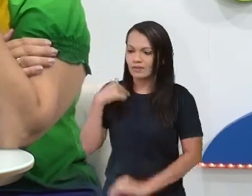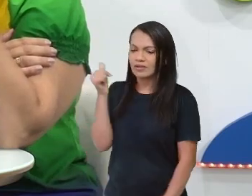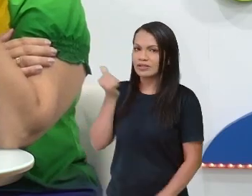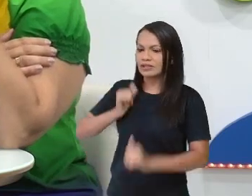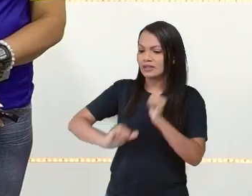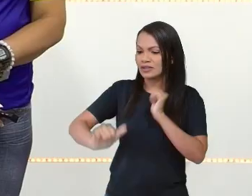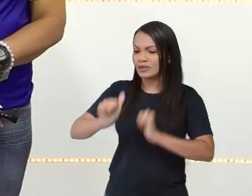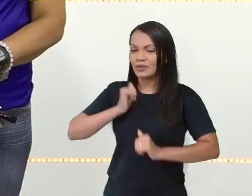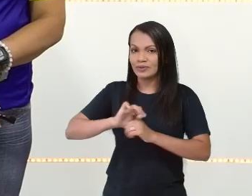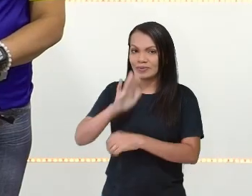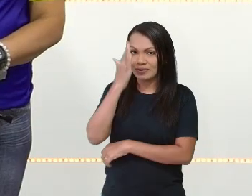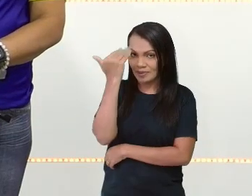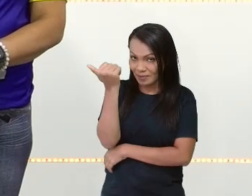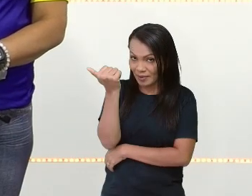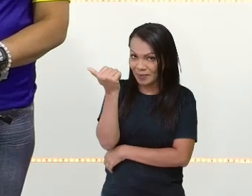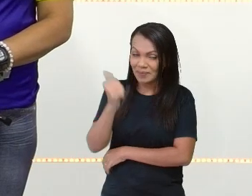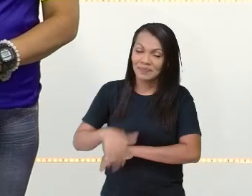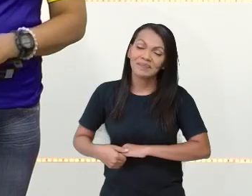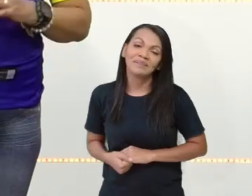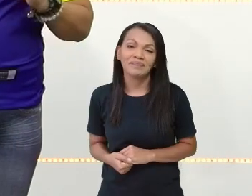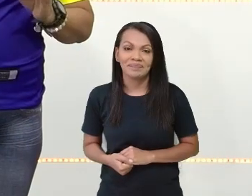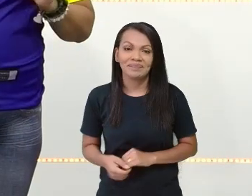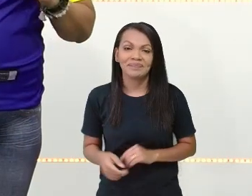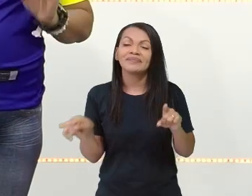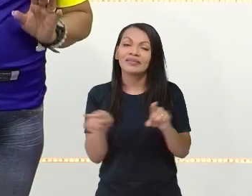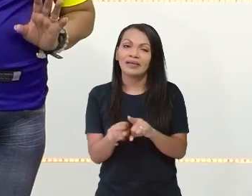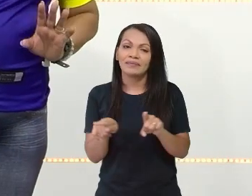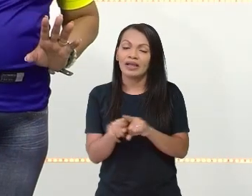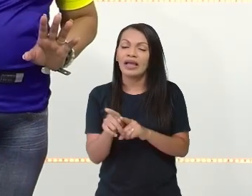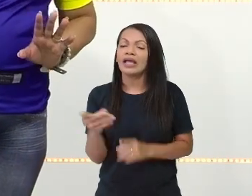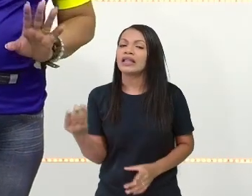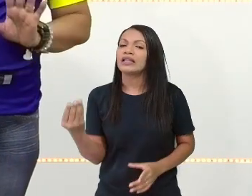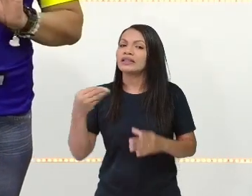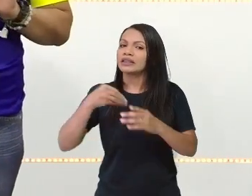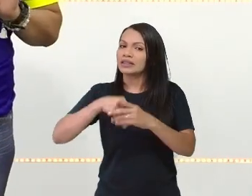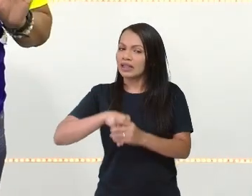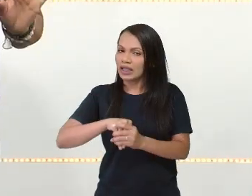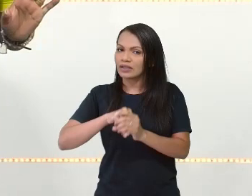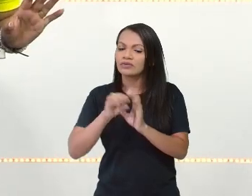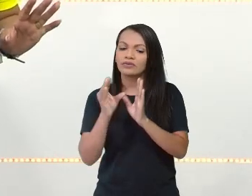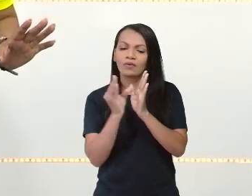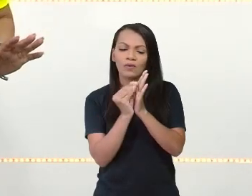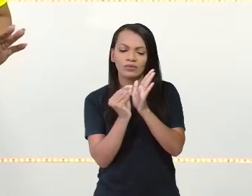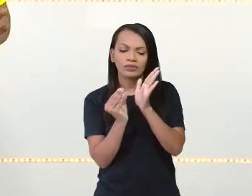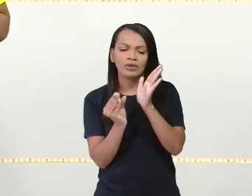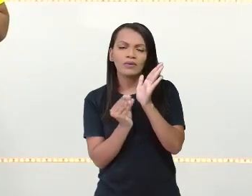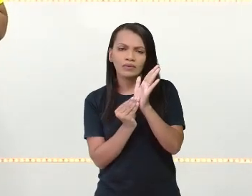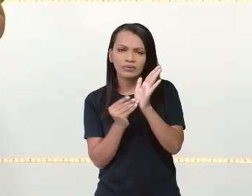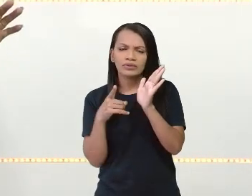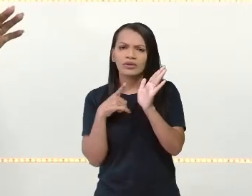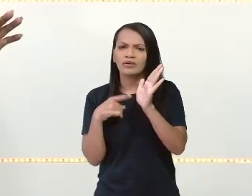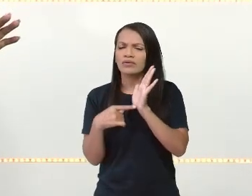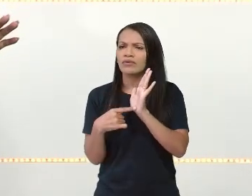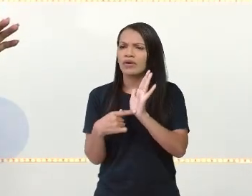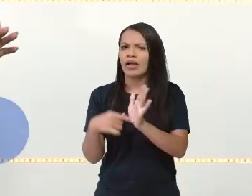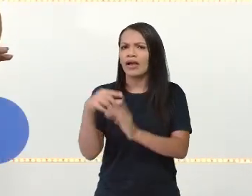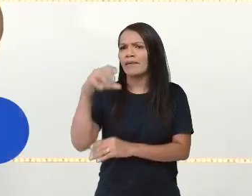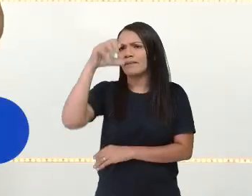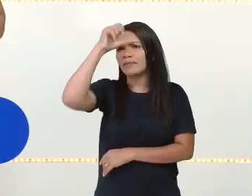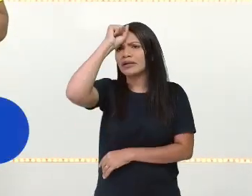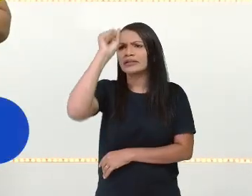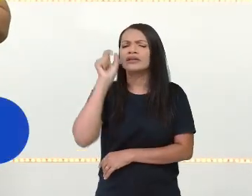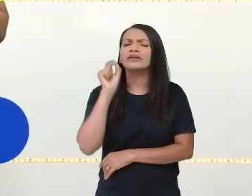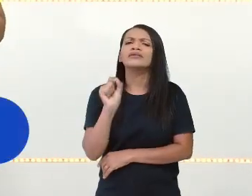saber. Isso mesmo, dentro desse componente nós vamos estar aprendendo, né?